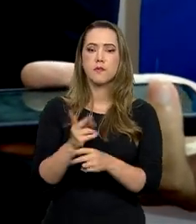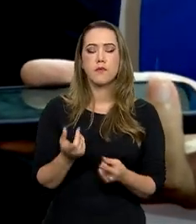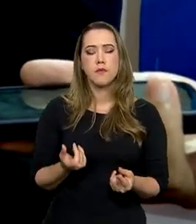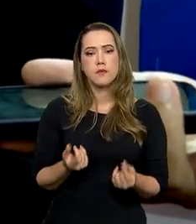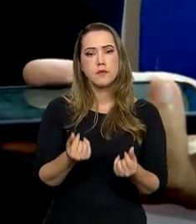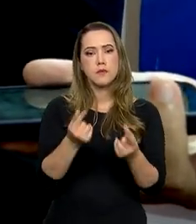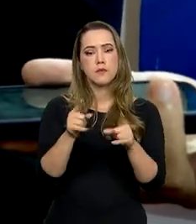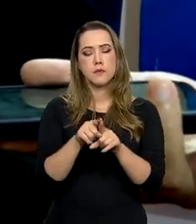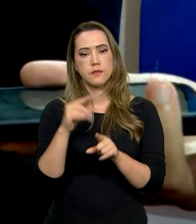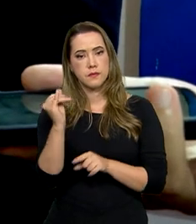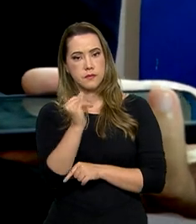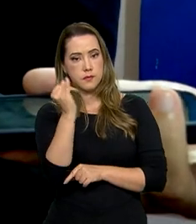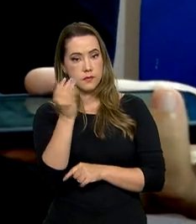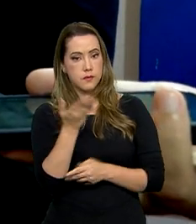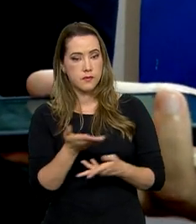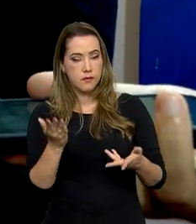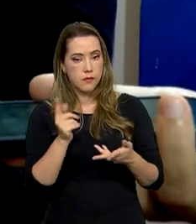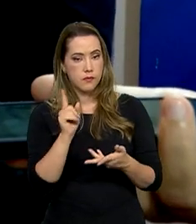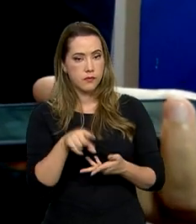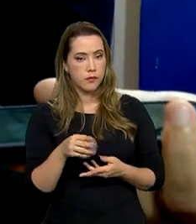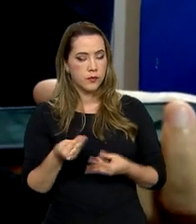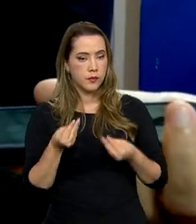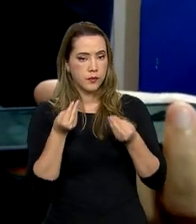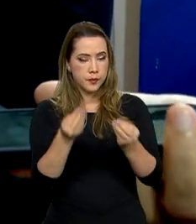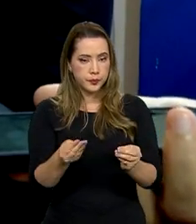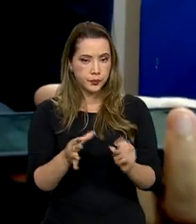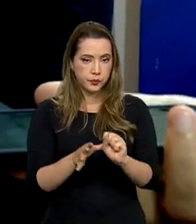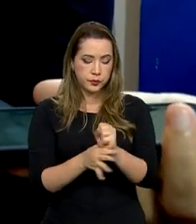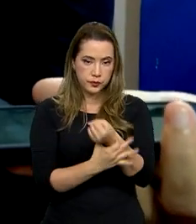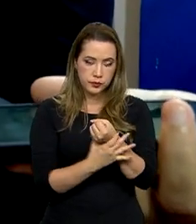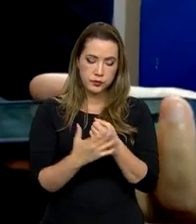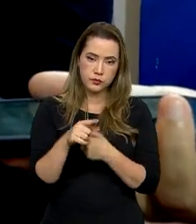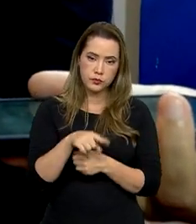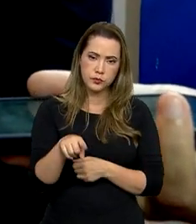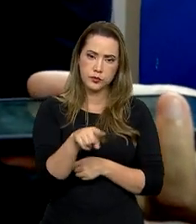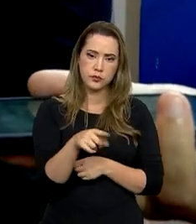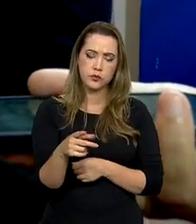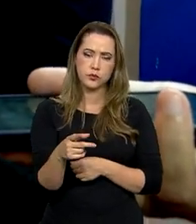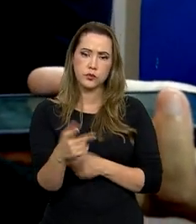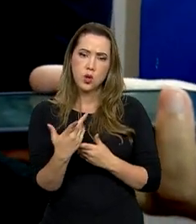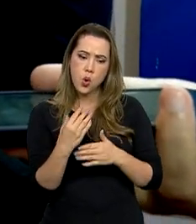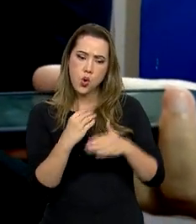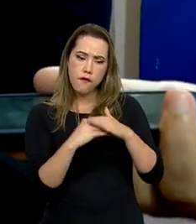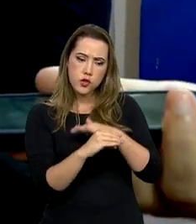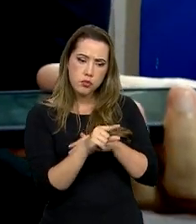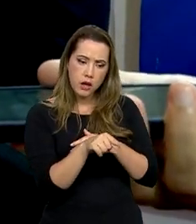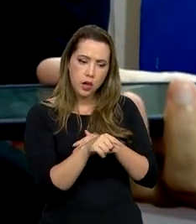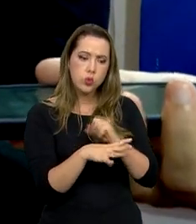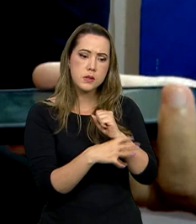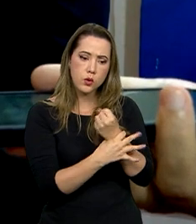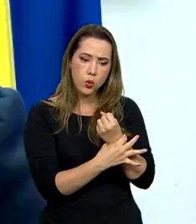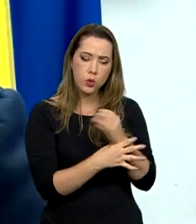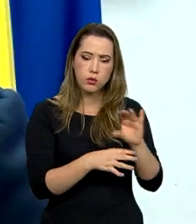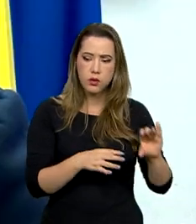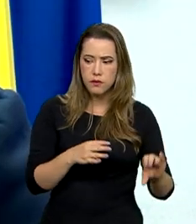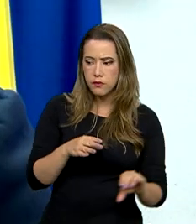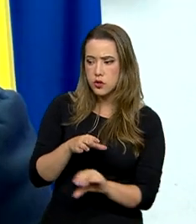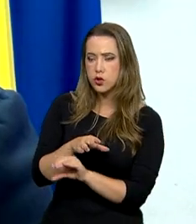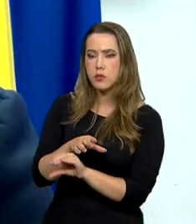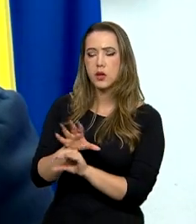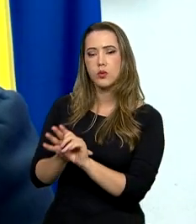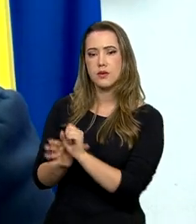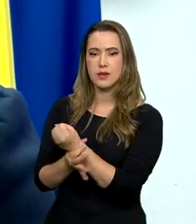que será muito importante para dar garantias para que haja investimentos cruzados entre os dois países. Nós